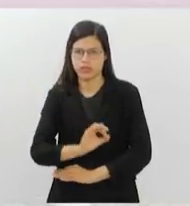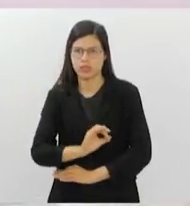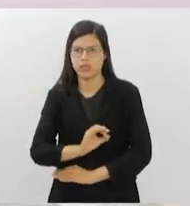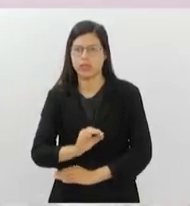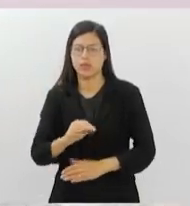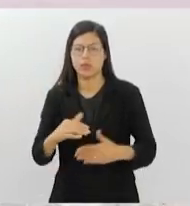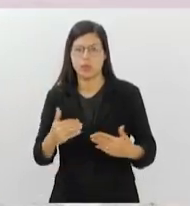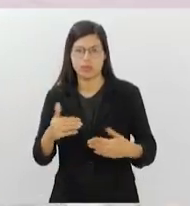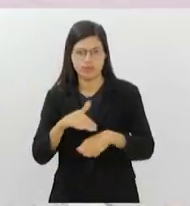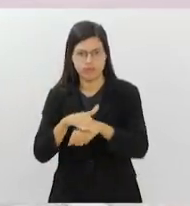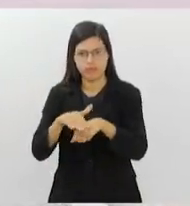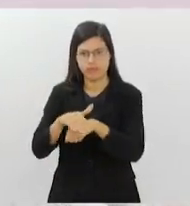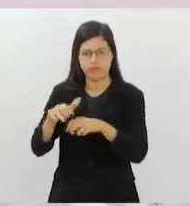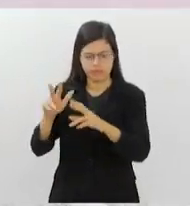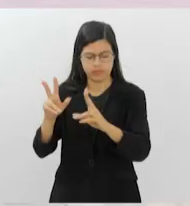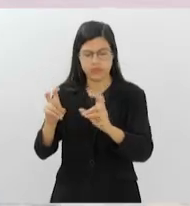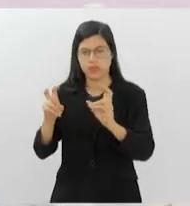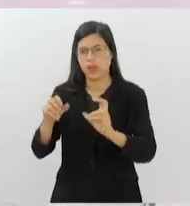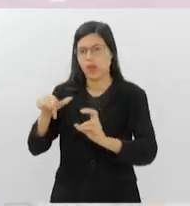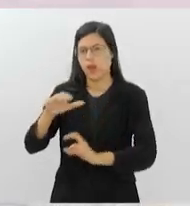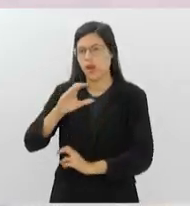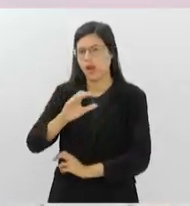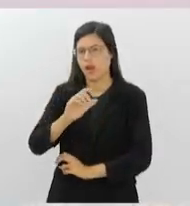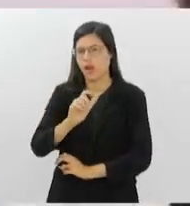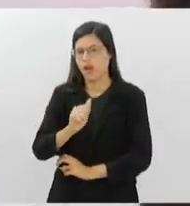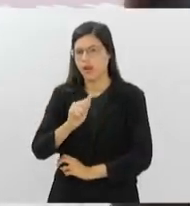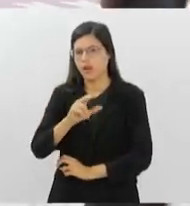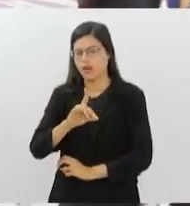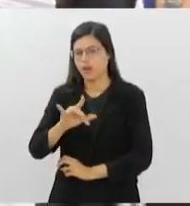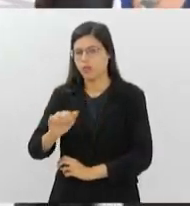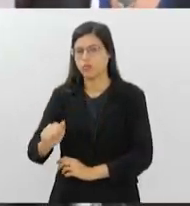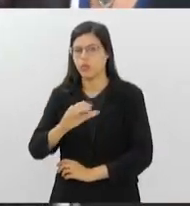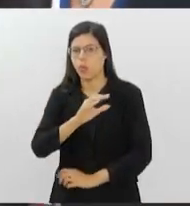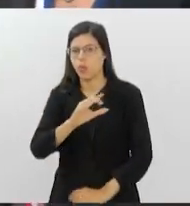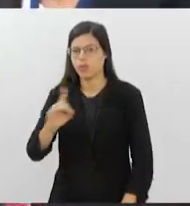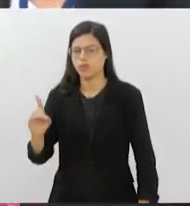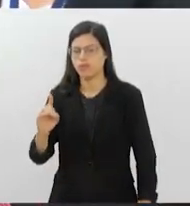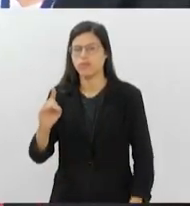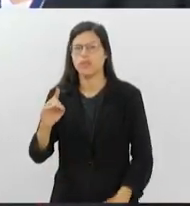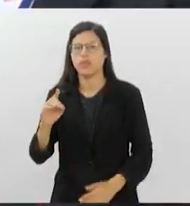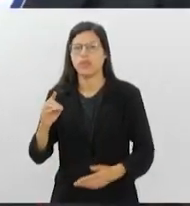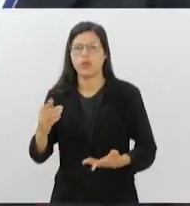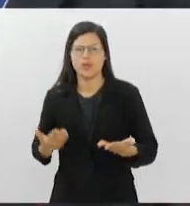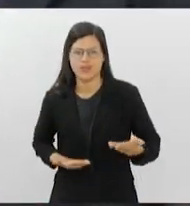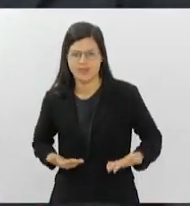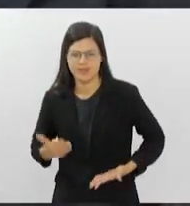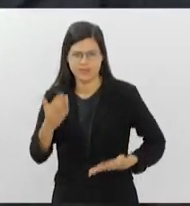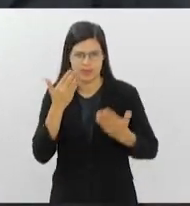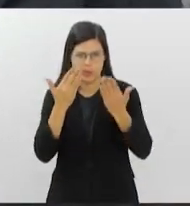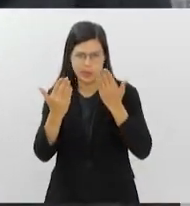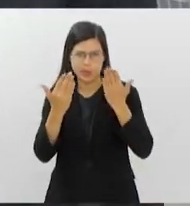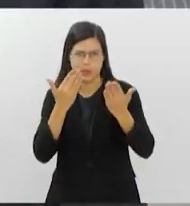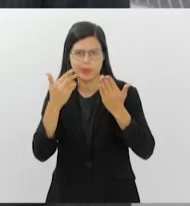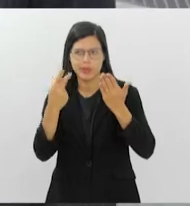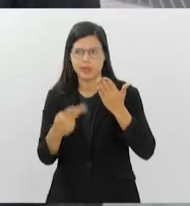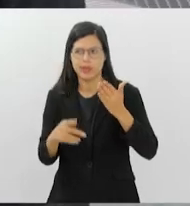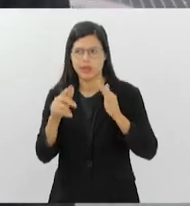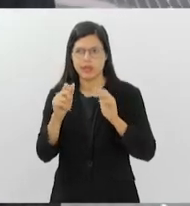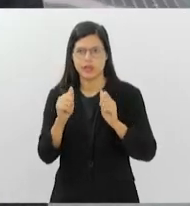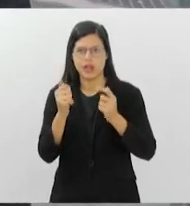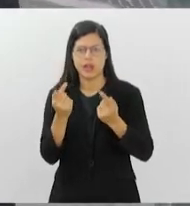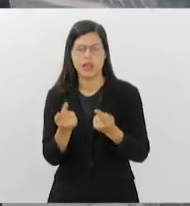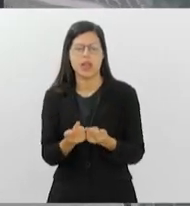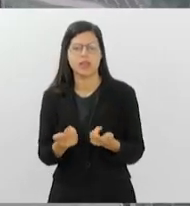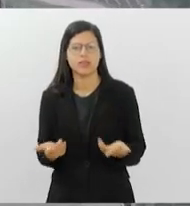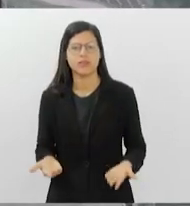gente conversa hoje com a Cláudia Távora, que é a coordenadora do Serviço de Psicologia do Departamento Médico aqui da Alerj. Doutora, quais os principais